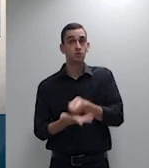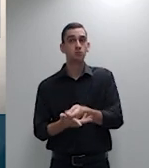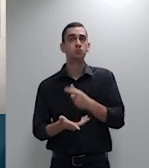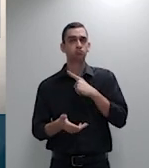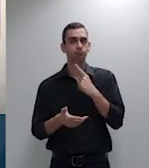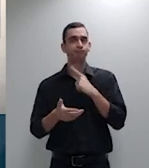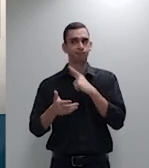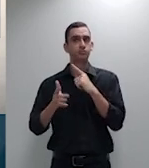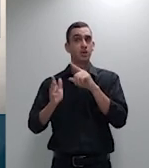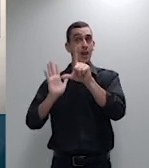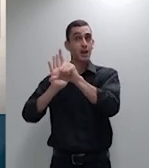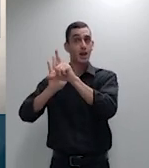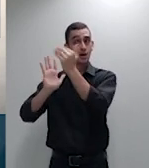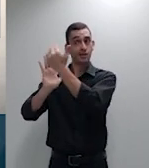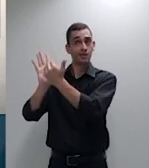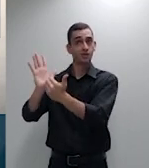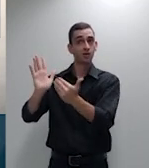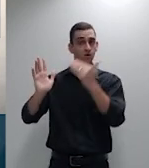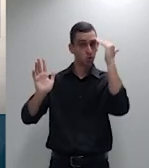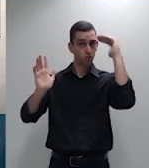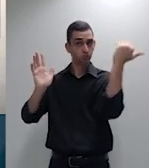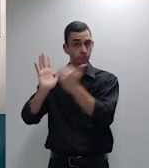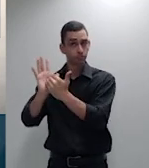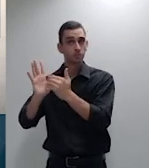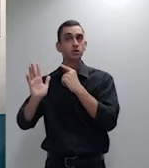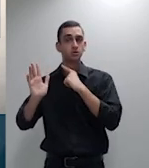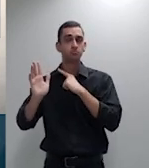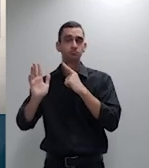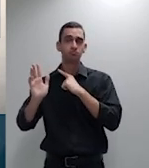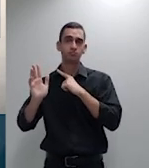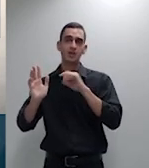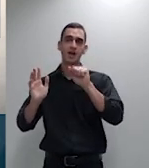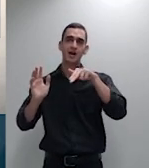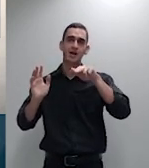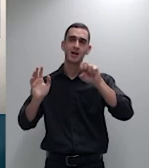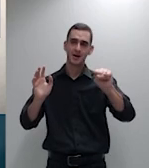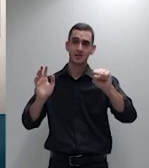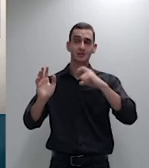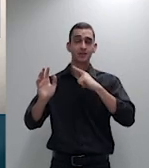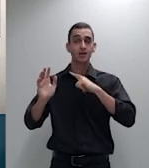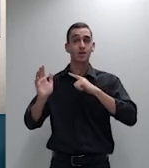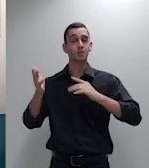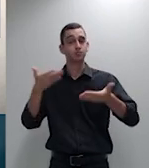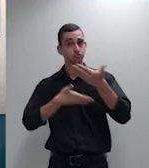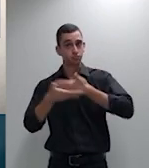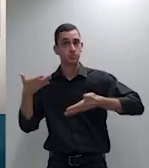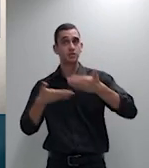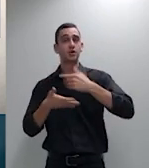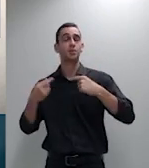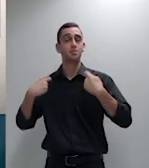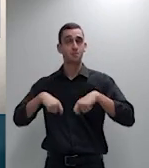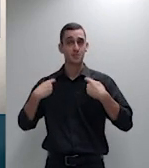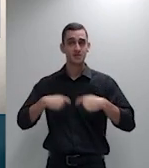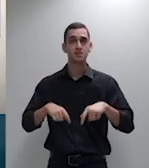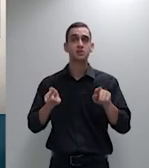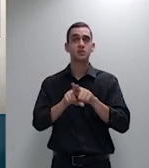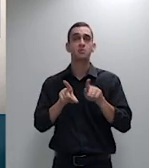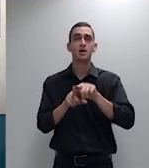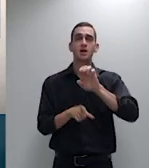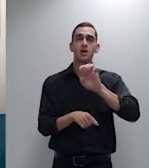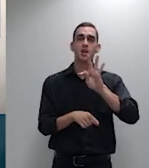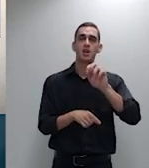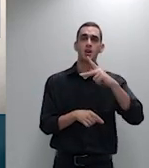operadoras à resolução da INS inclusive compartilhando as etapas de aumento para que a última